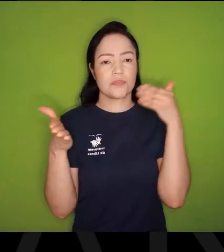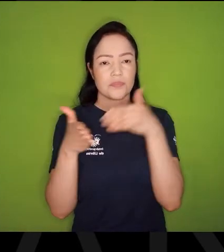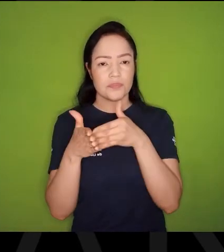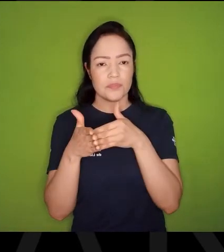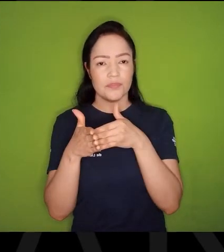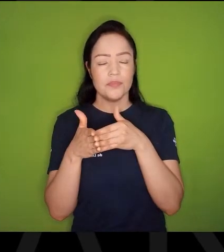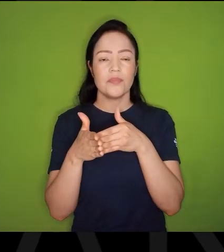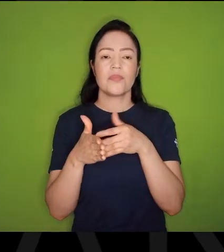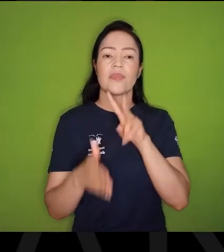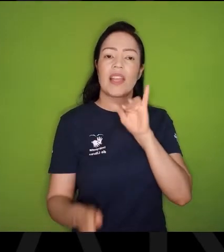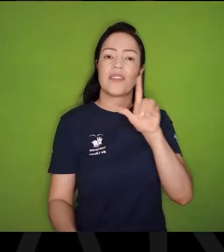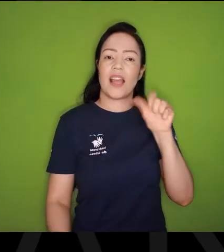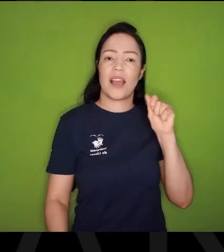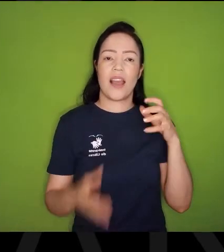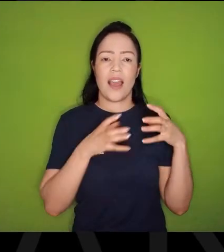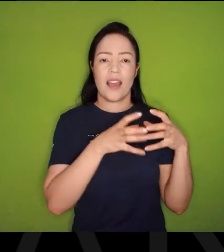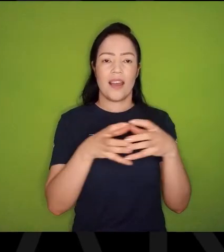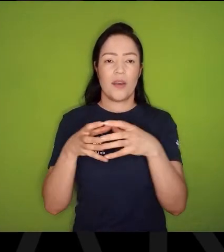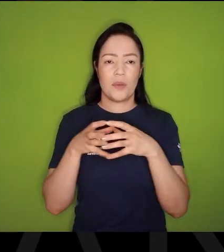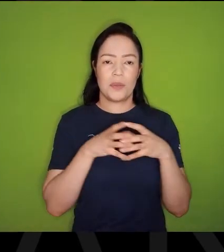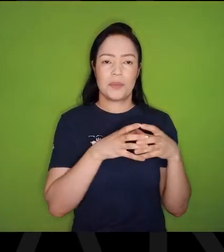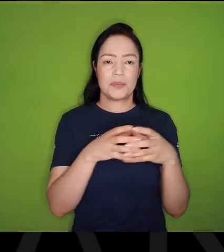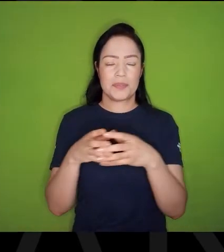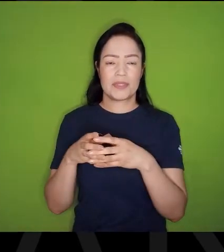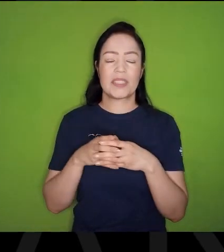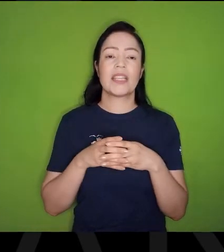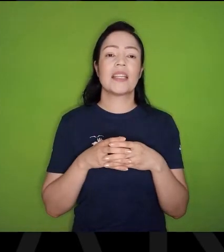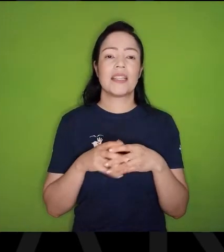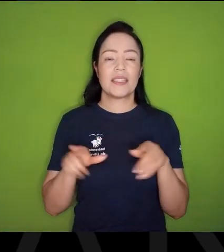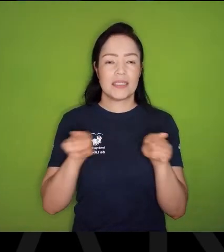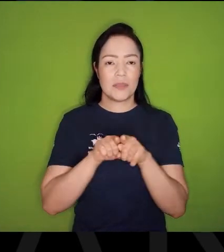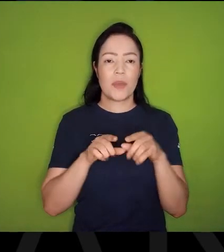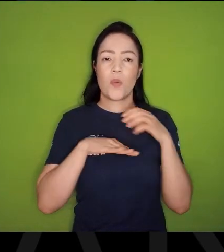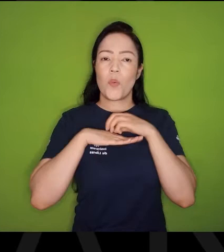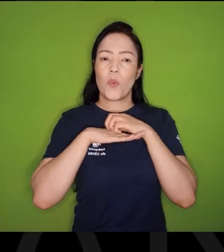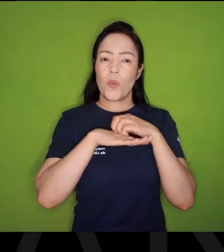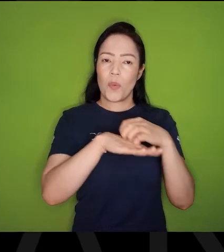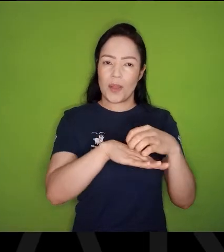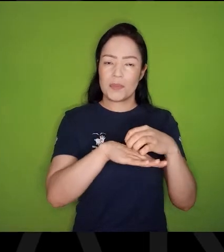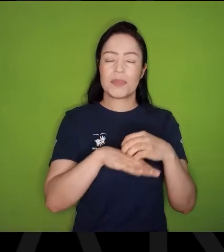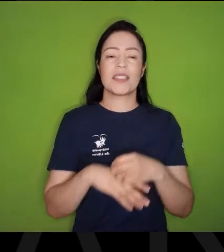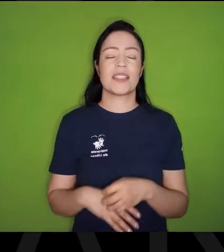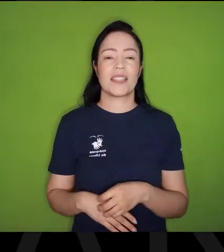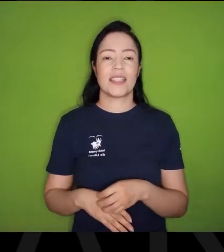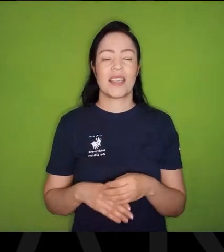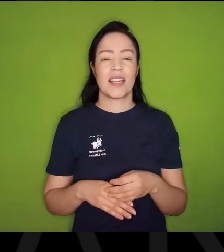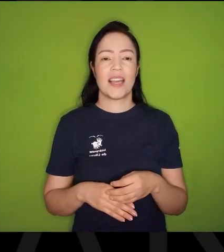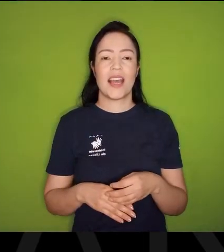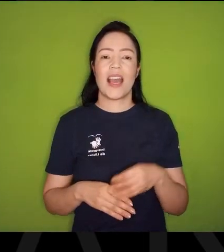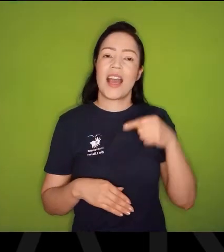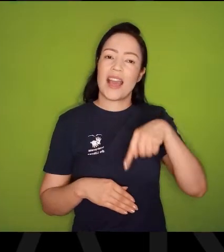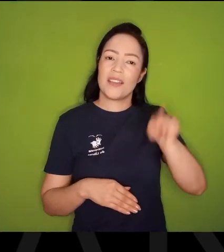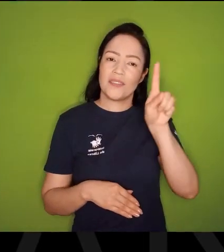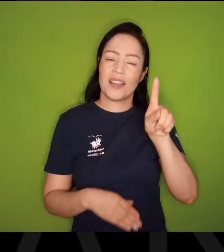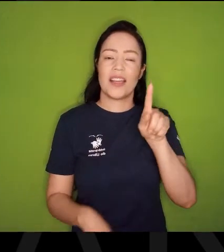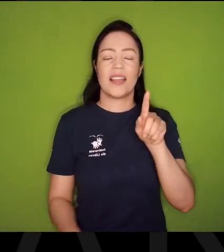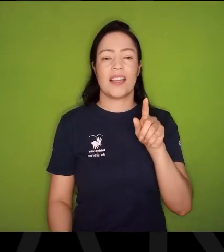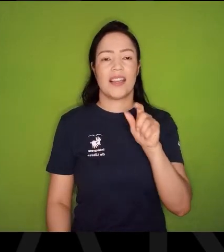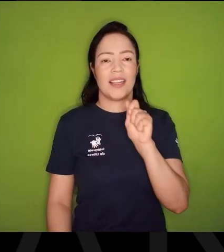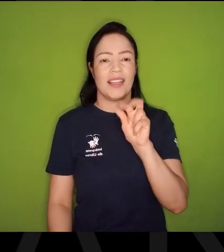Até Vila Carrão, O metrô Carrão, Ali pegava um ônibus, E descia no Jardim